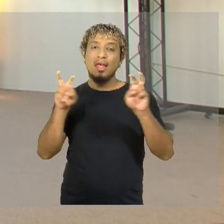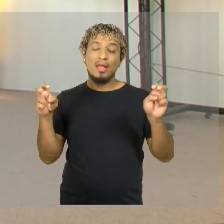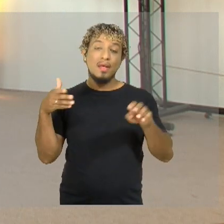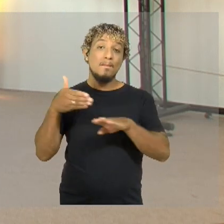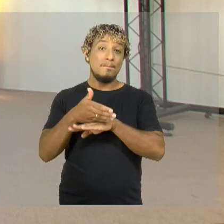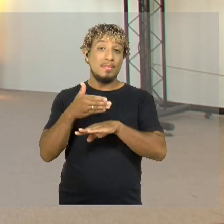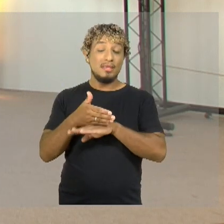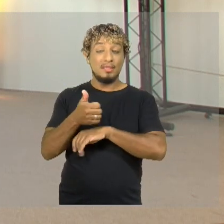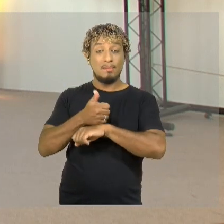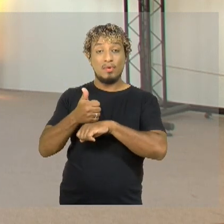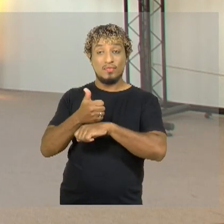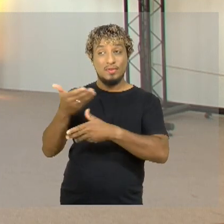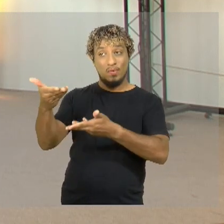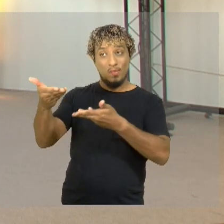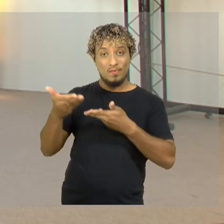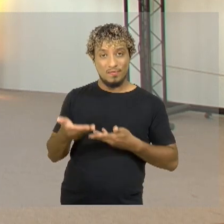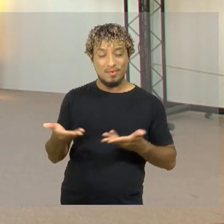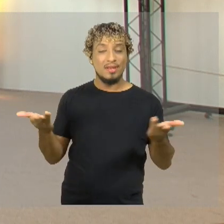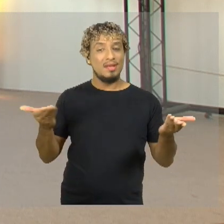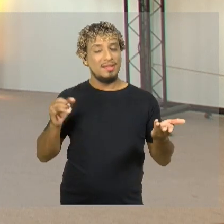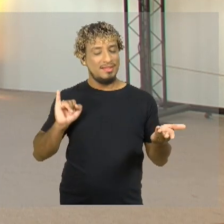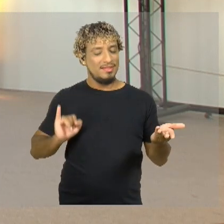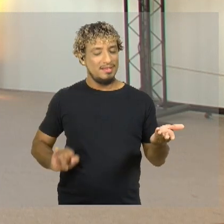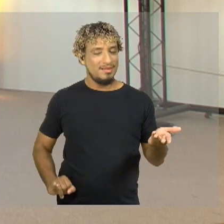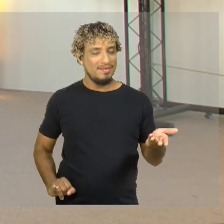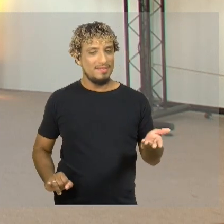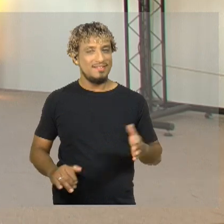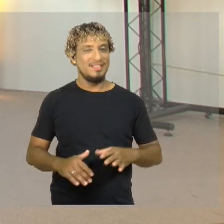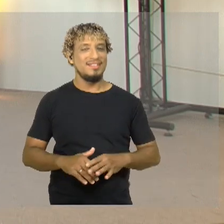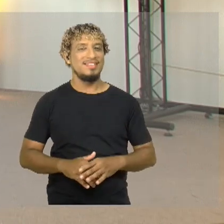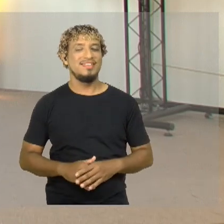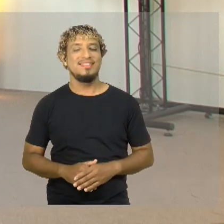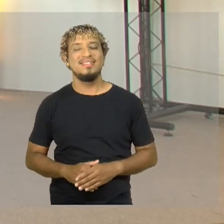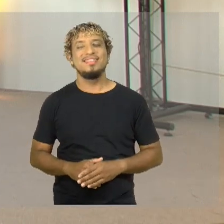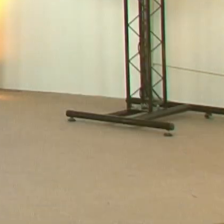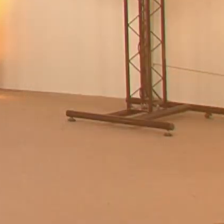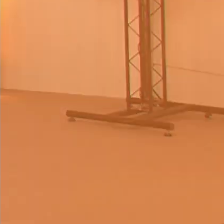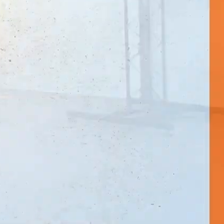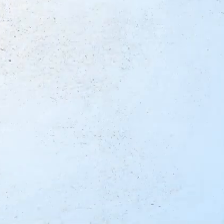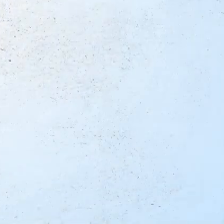dos especialistas convidados. Vamos para o intervalo e voltamos já já.